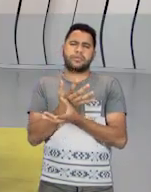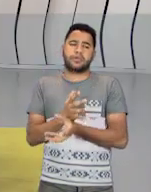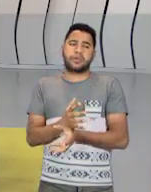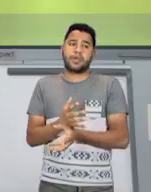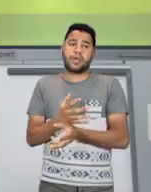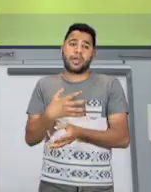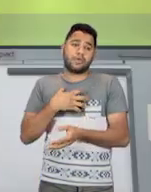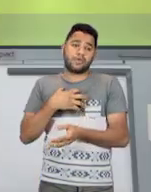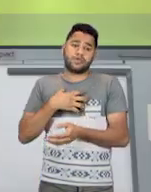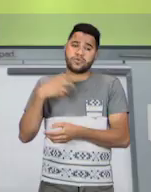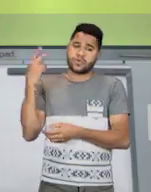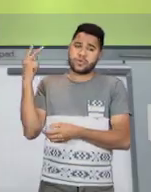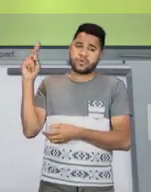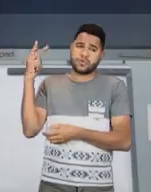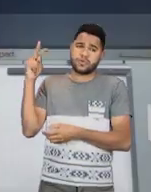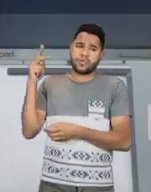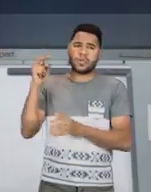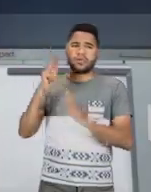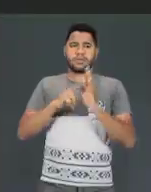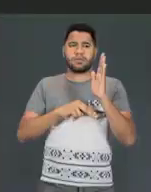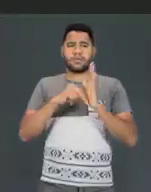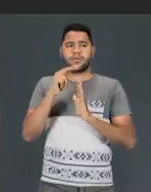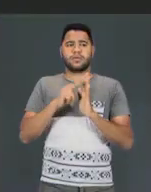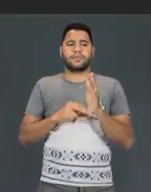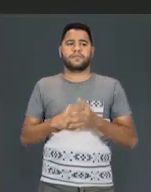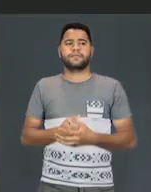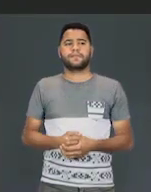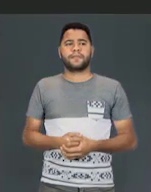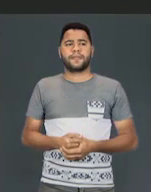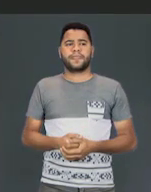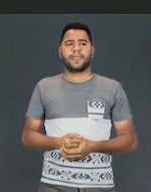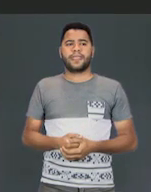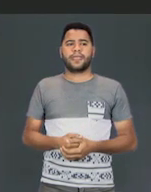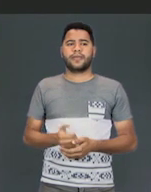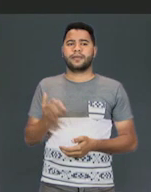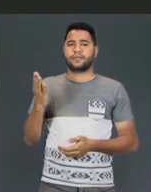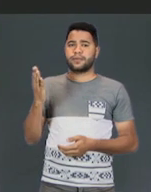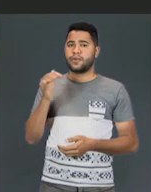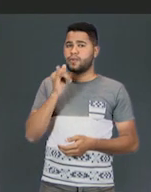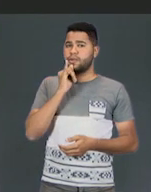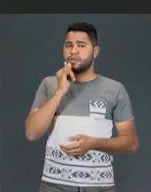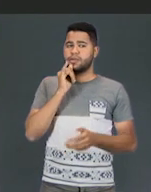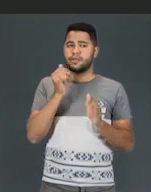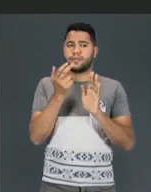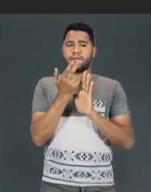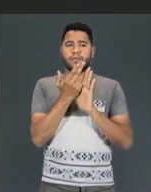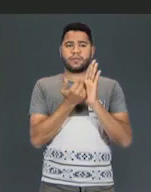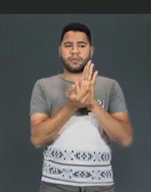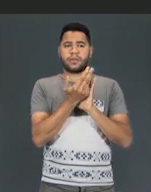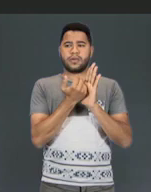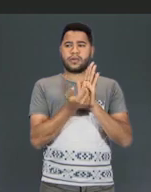era a maneira especial do Van Gogh, né? Aí temos um exemplo da arte dele.